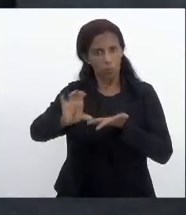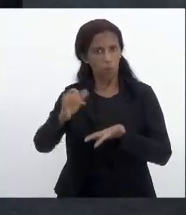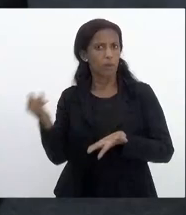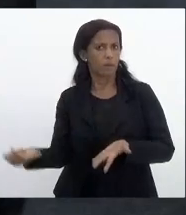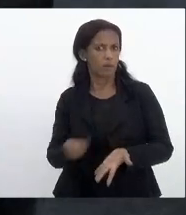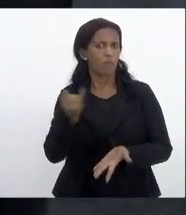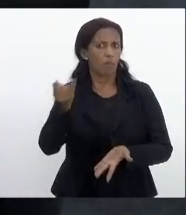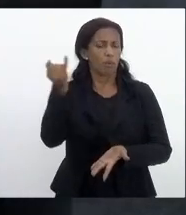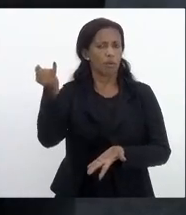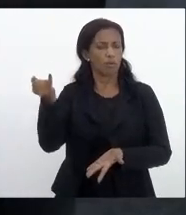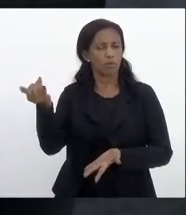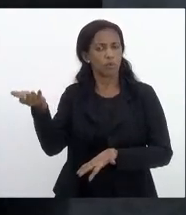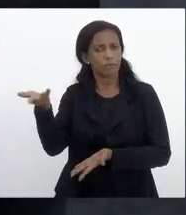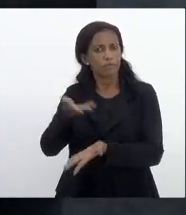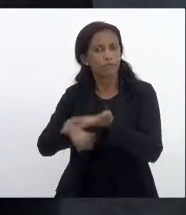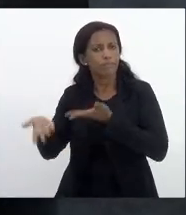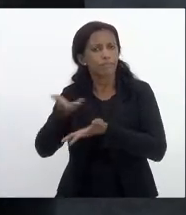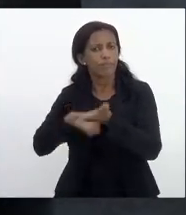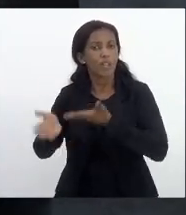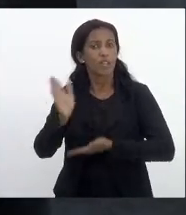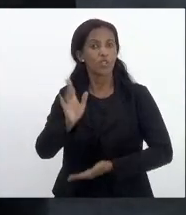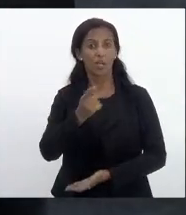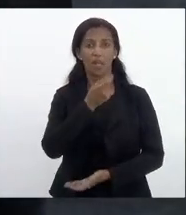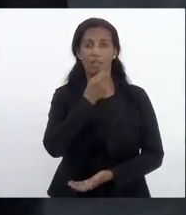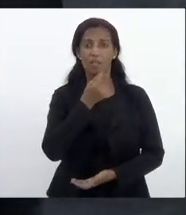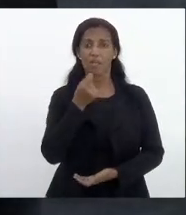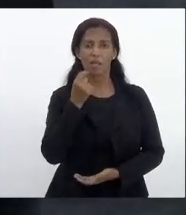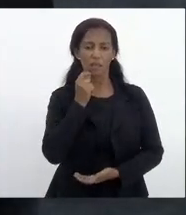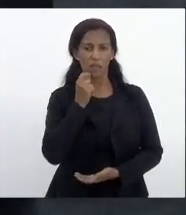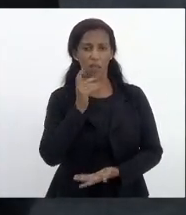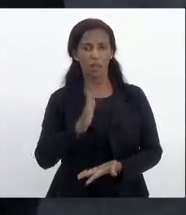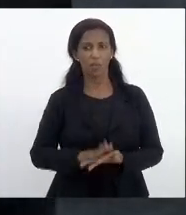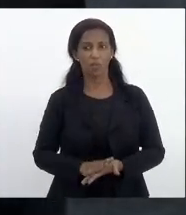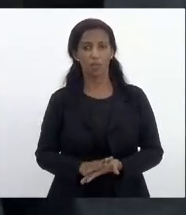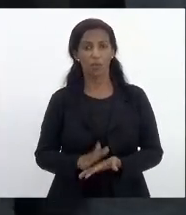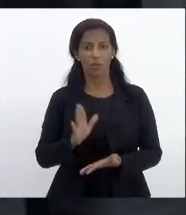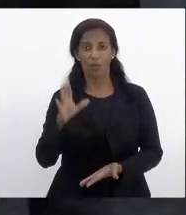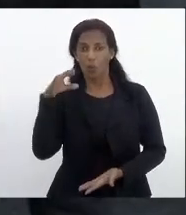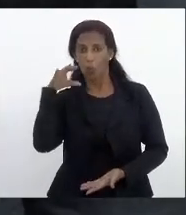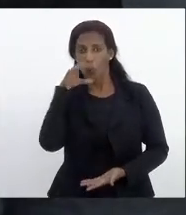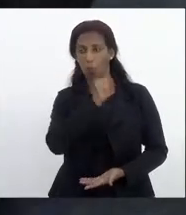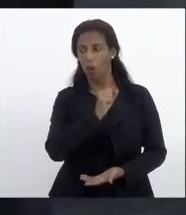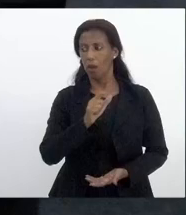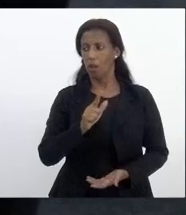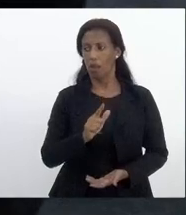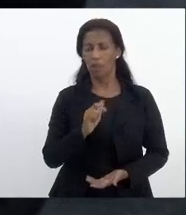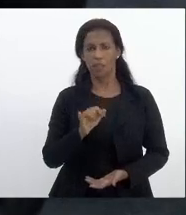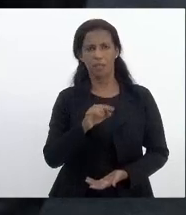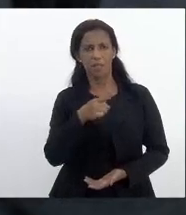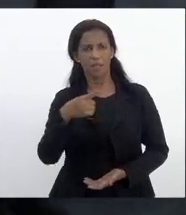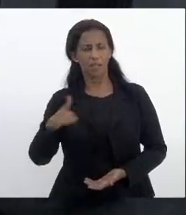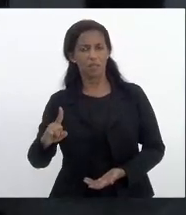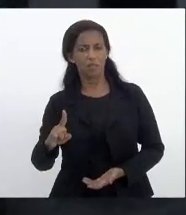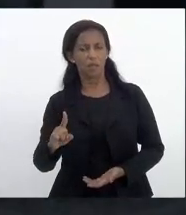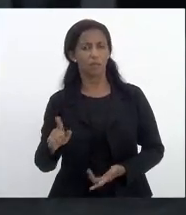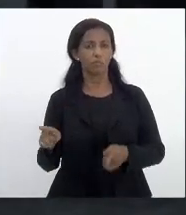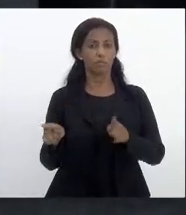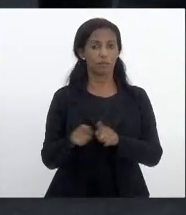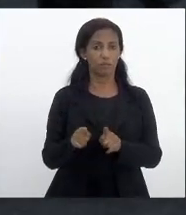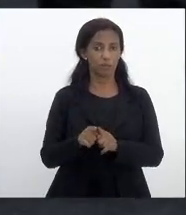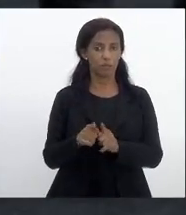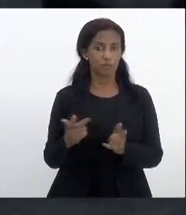para que seja investido mas já no mês de setembro então vai ter que correr com as licitações e com isso